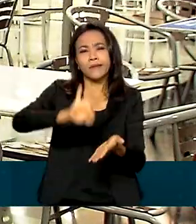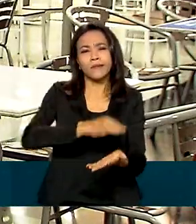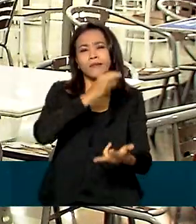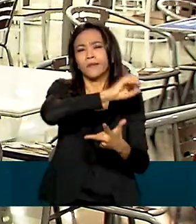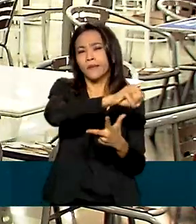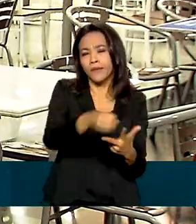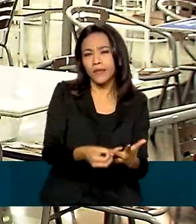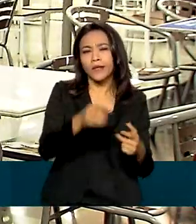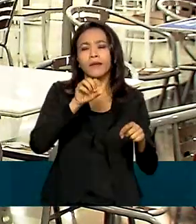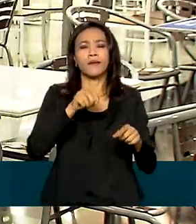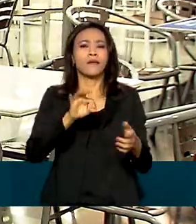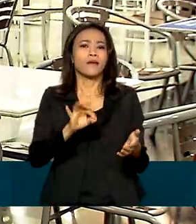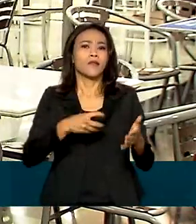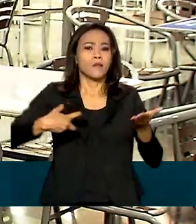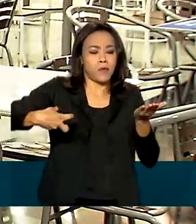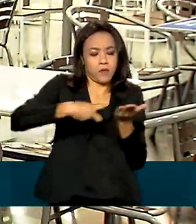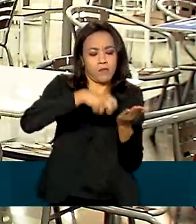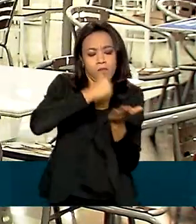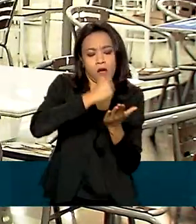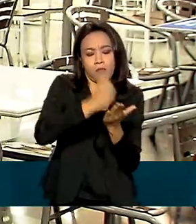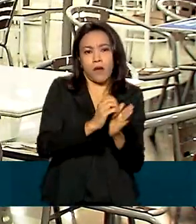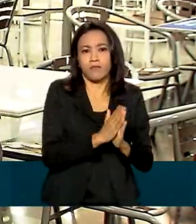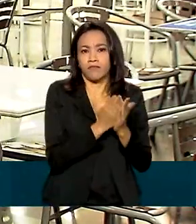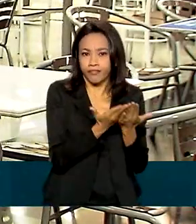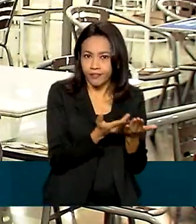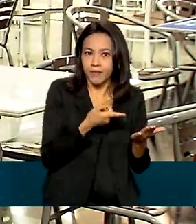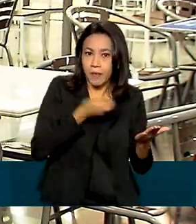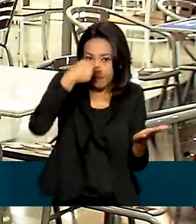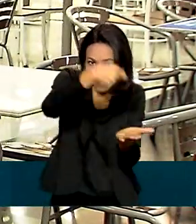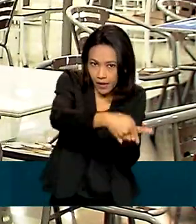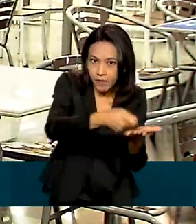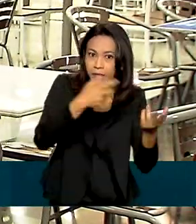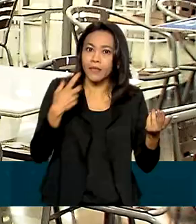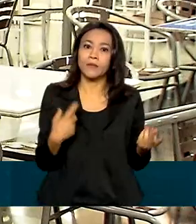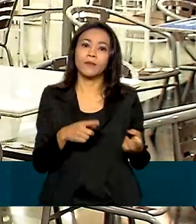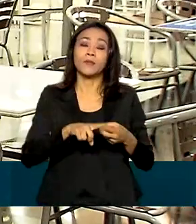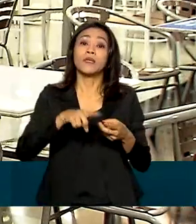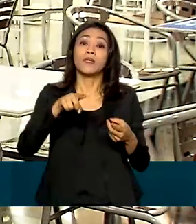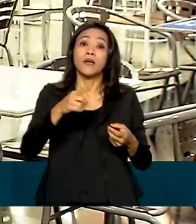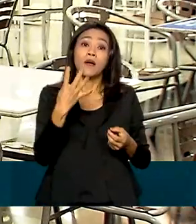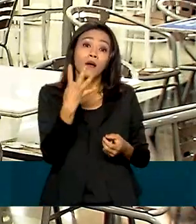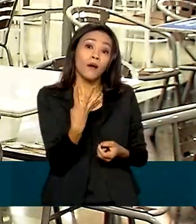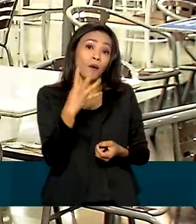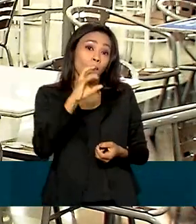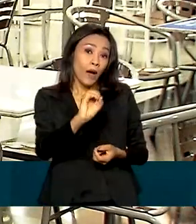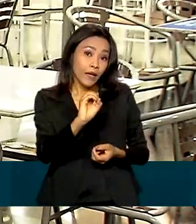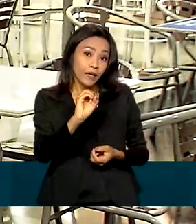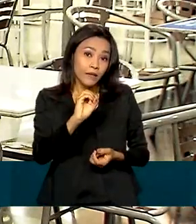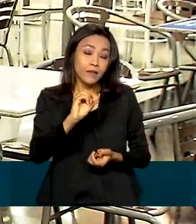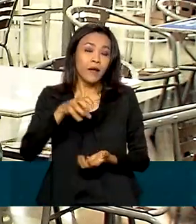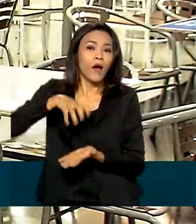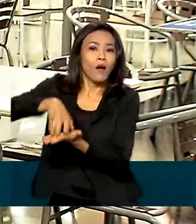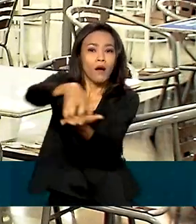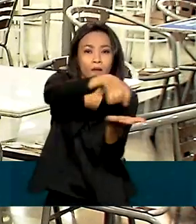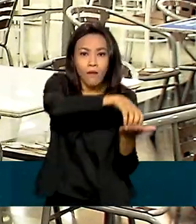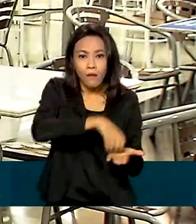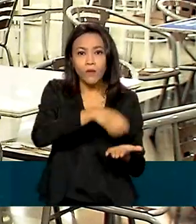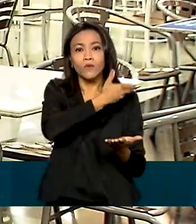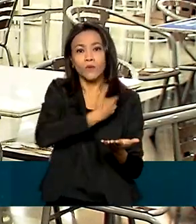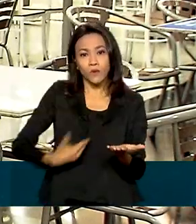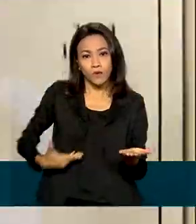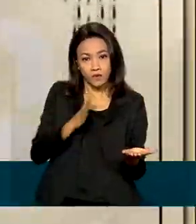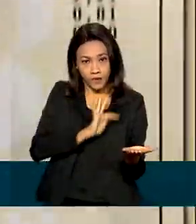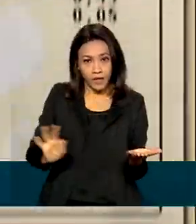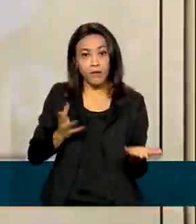taxa para emissão do passaporte também já são permitidos pelo governo. Ao todo, 40 órgãos federais aceitam a